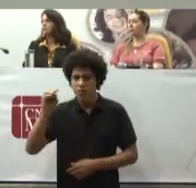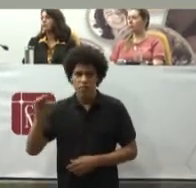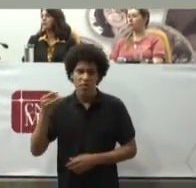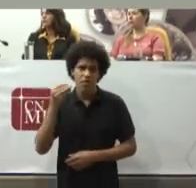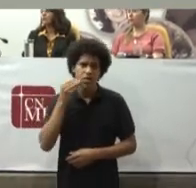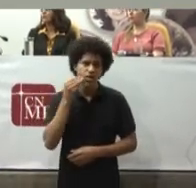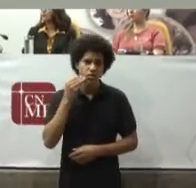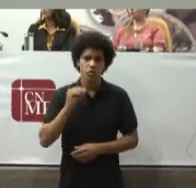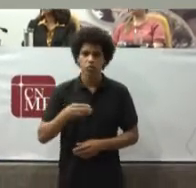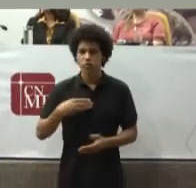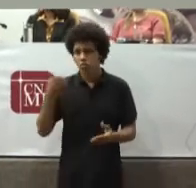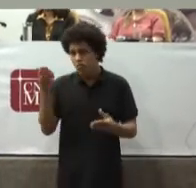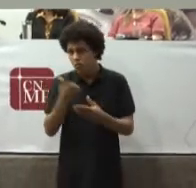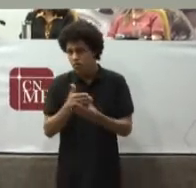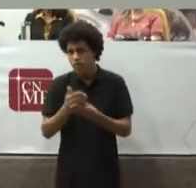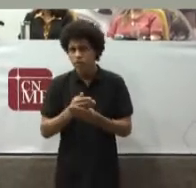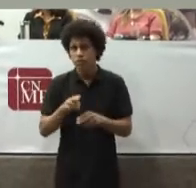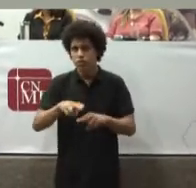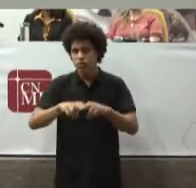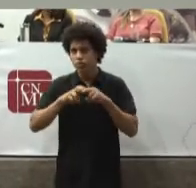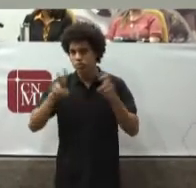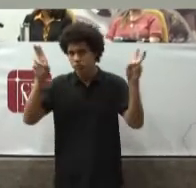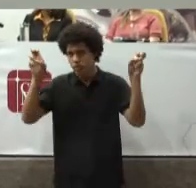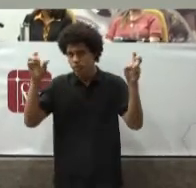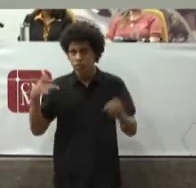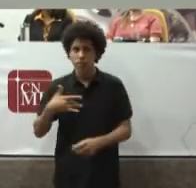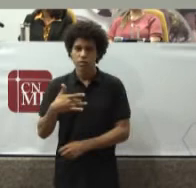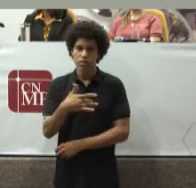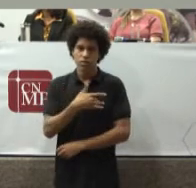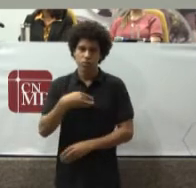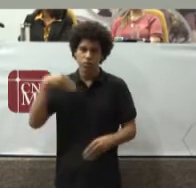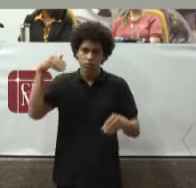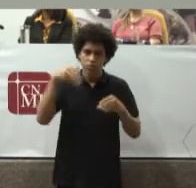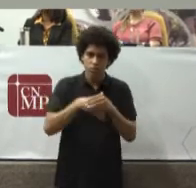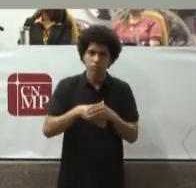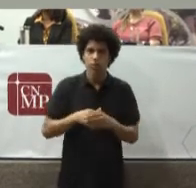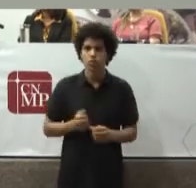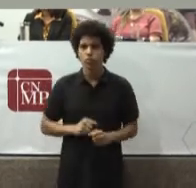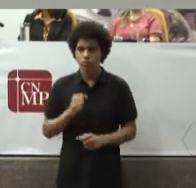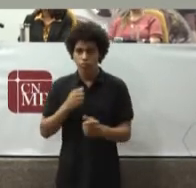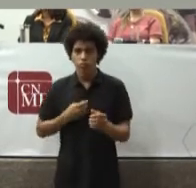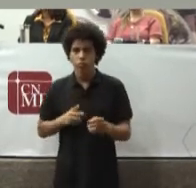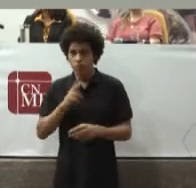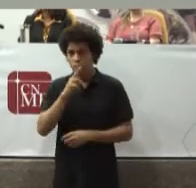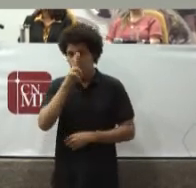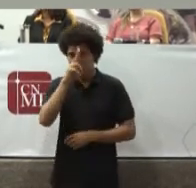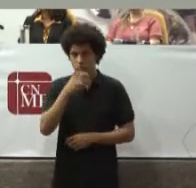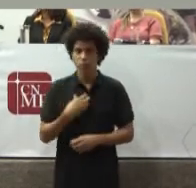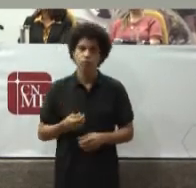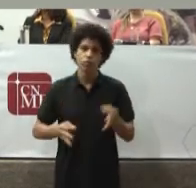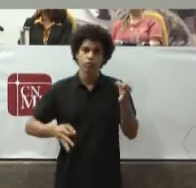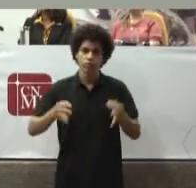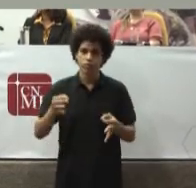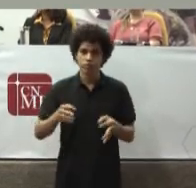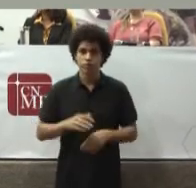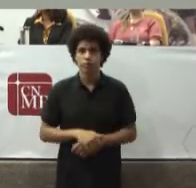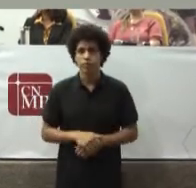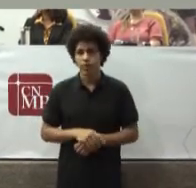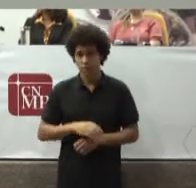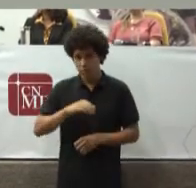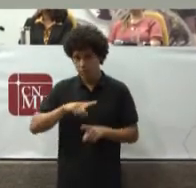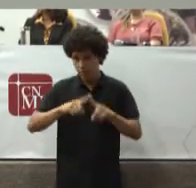Sobre o tema Saúde Em tramitação No poder judiciário E recentemente O CNMP